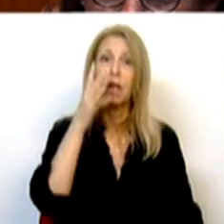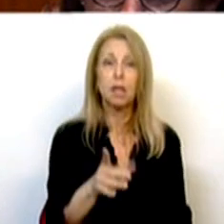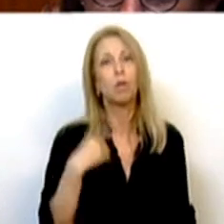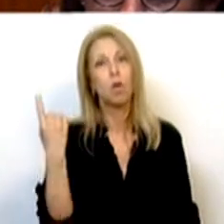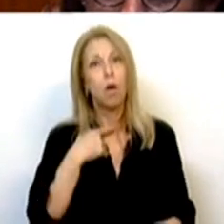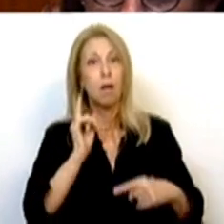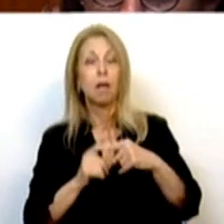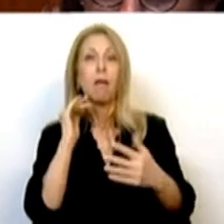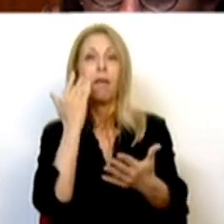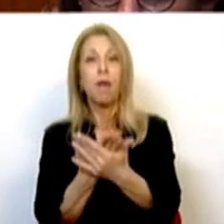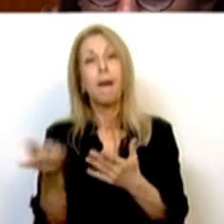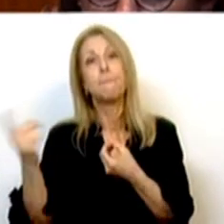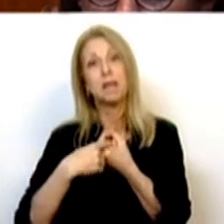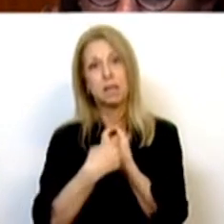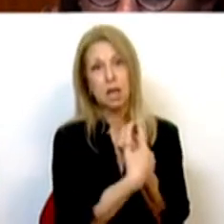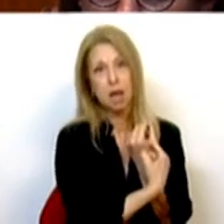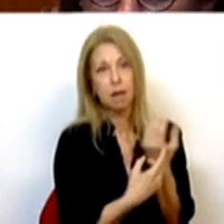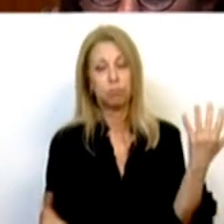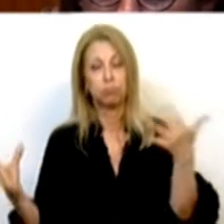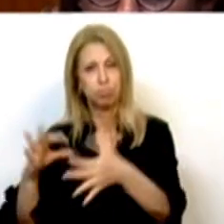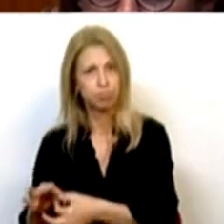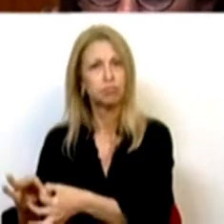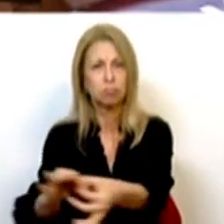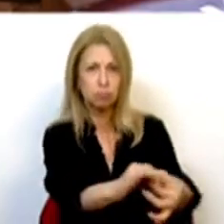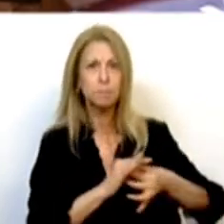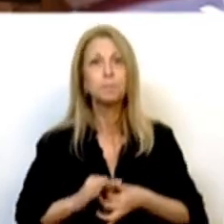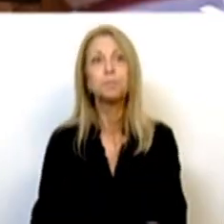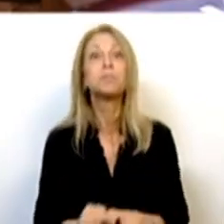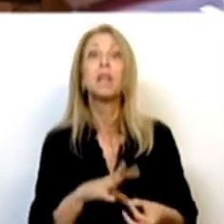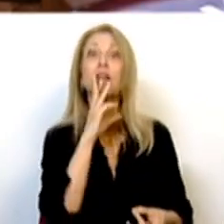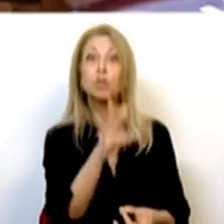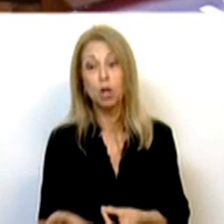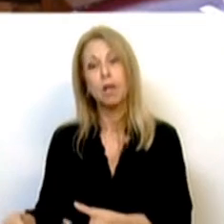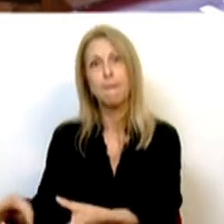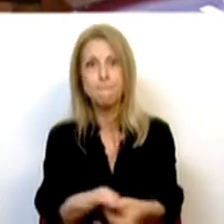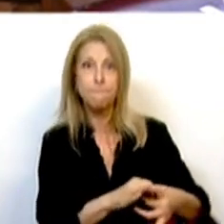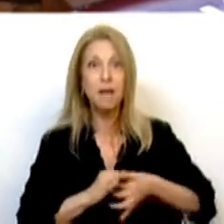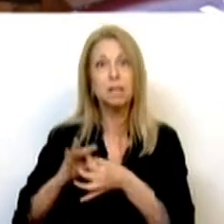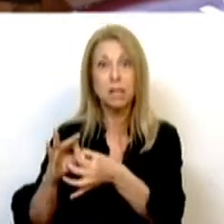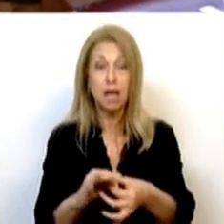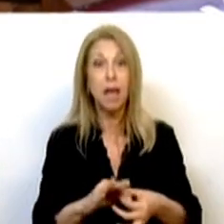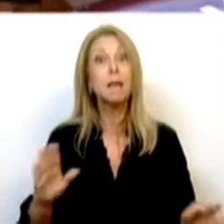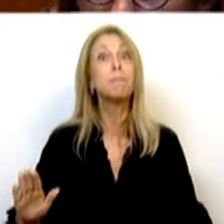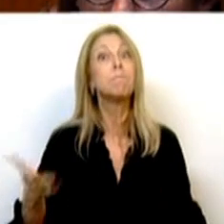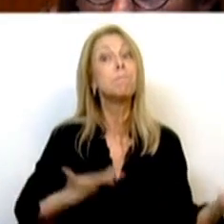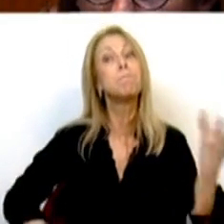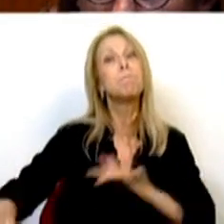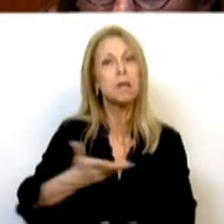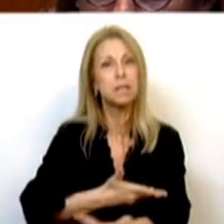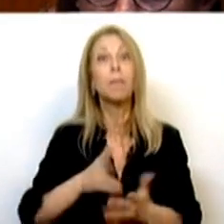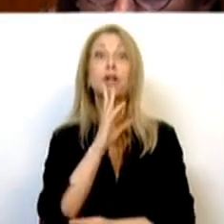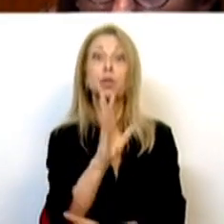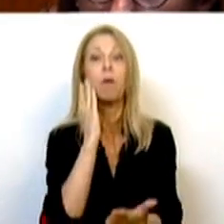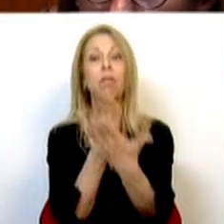parceria, privilegiamos a promoção, a promoção de respostas em parceria e sobretudo respostas para as famílias, que é esse o nosso grande